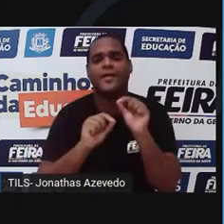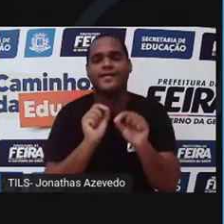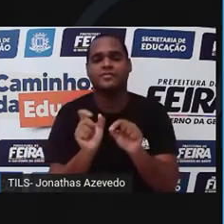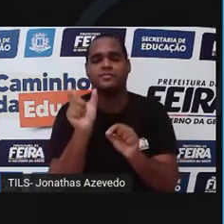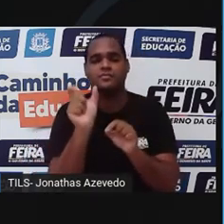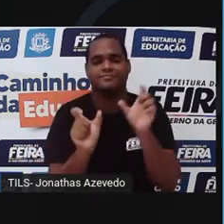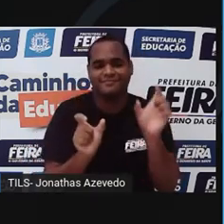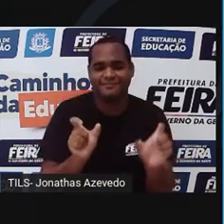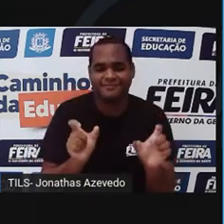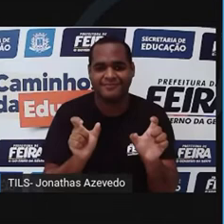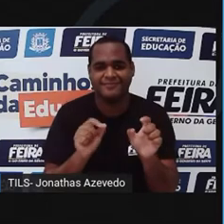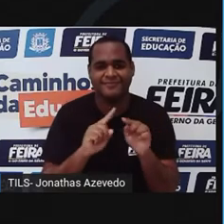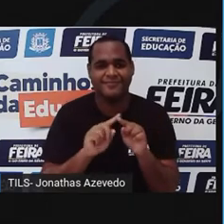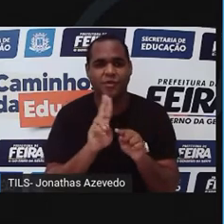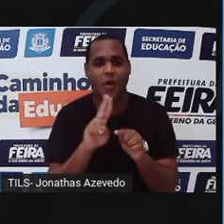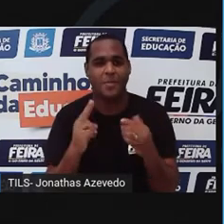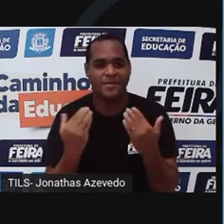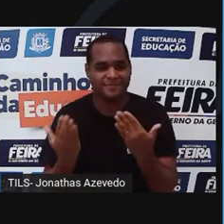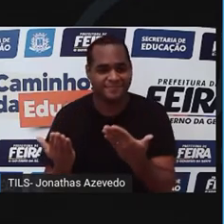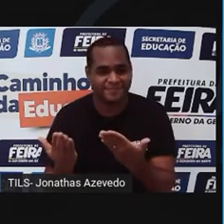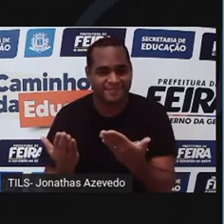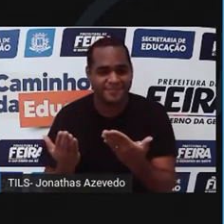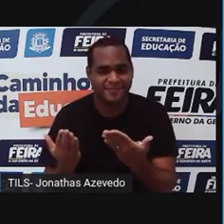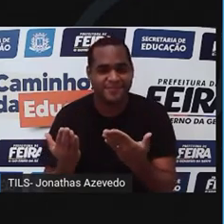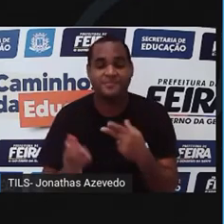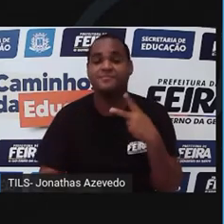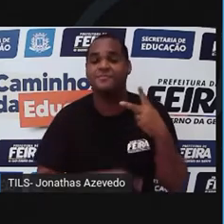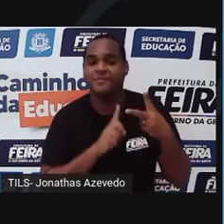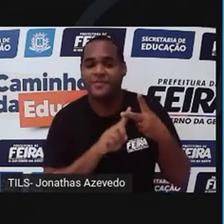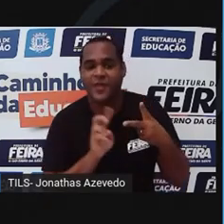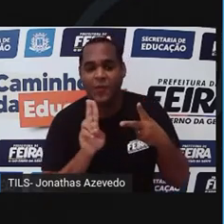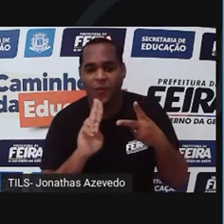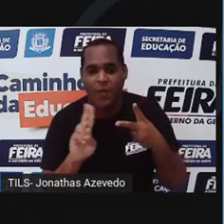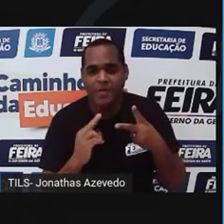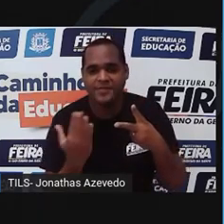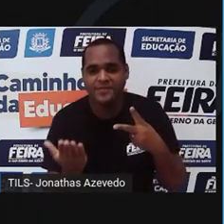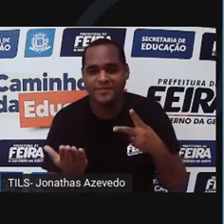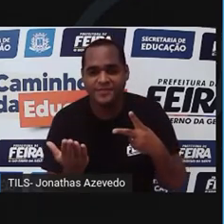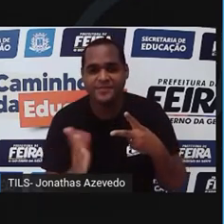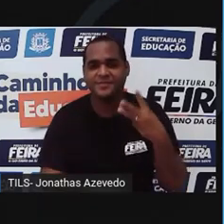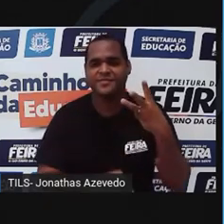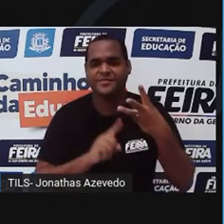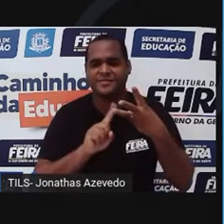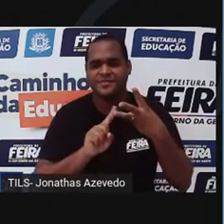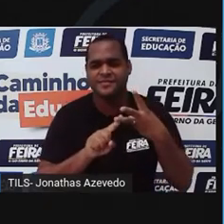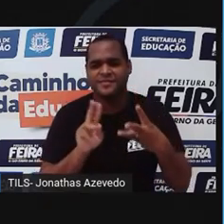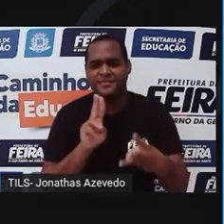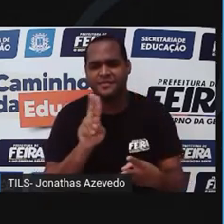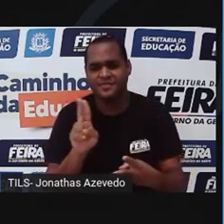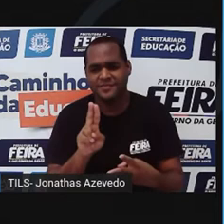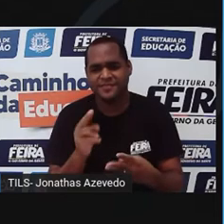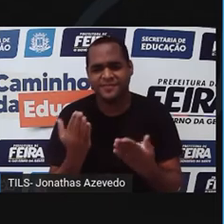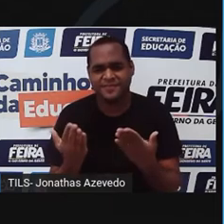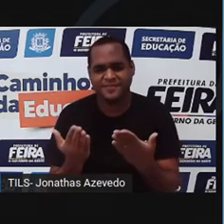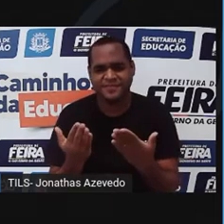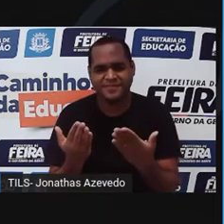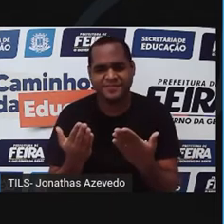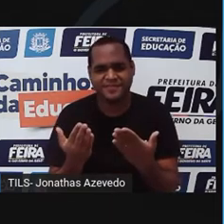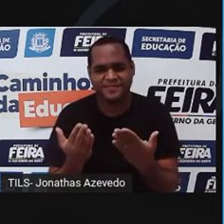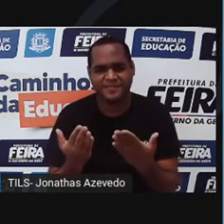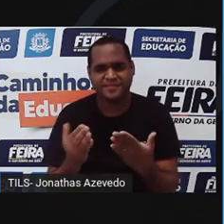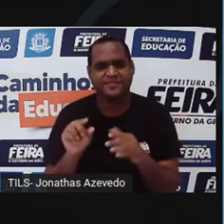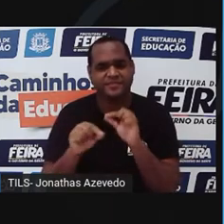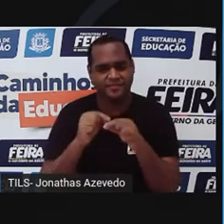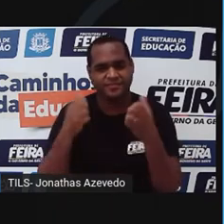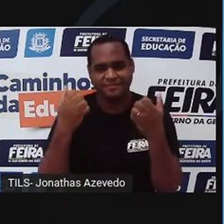gastrópodes, bivalves e cefalópodes. Os